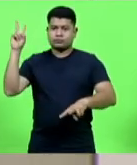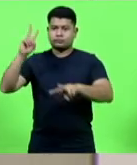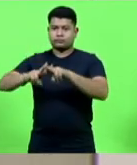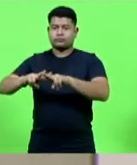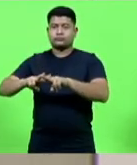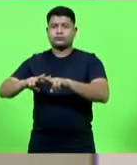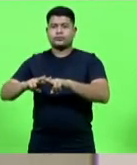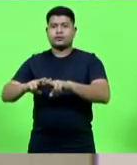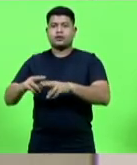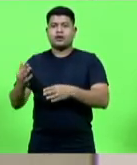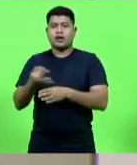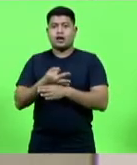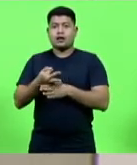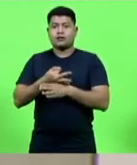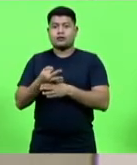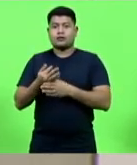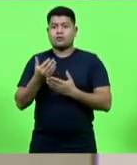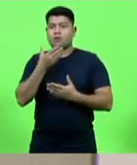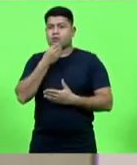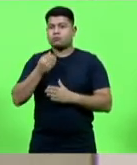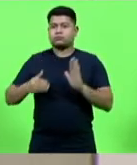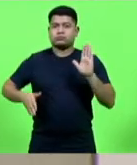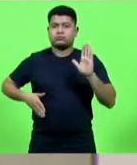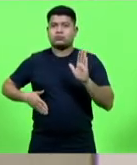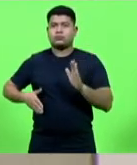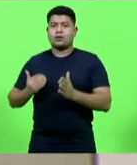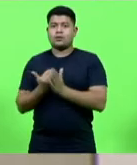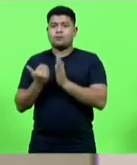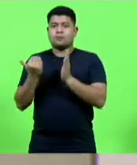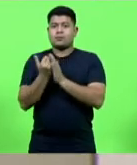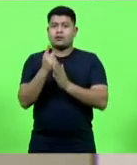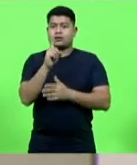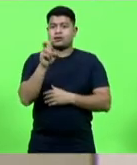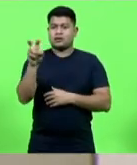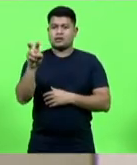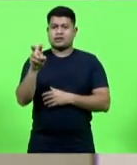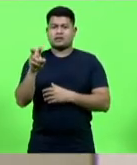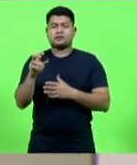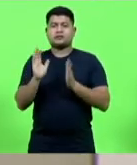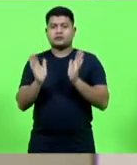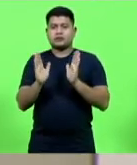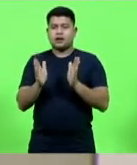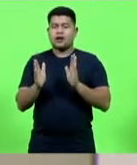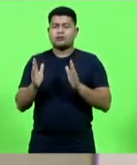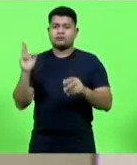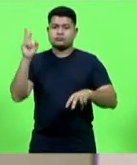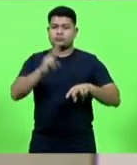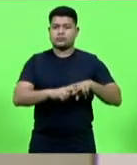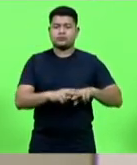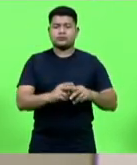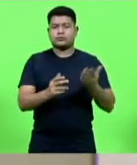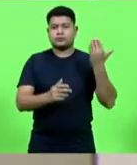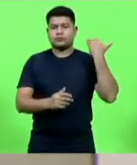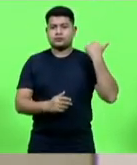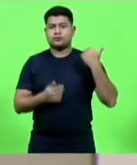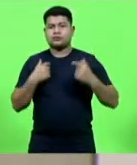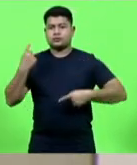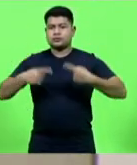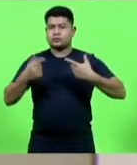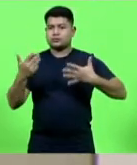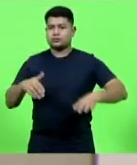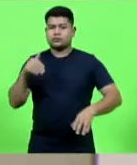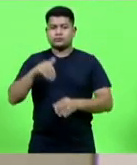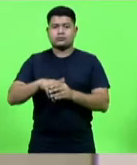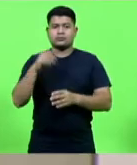férias, um humilhante com mais de 15 passagens pela polícia local. Em discussão, não havendo quem queira discutir, em